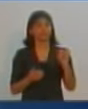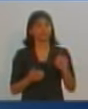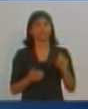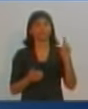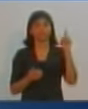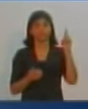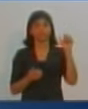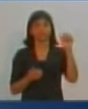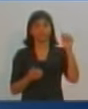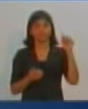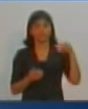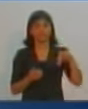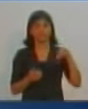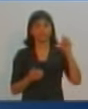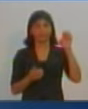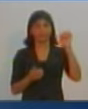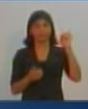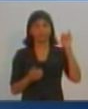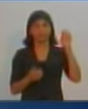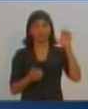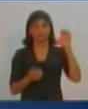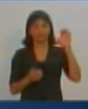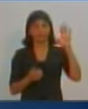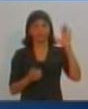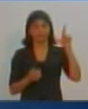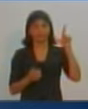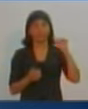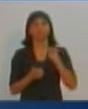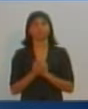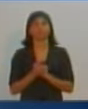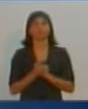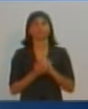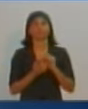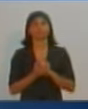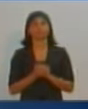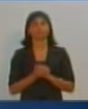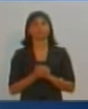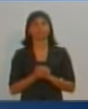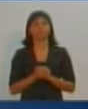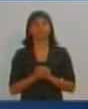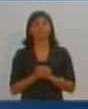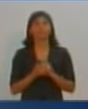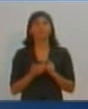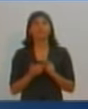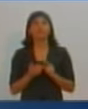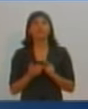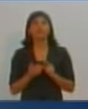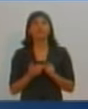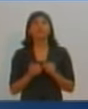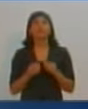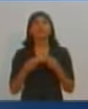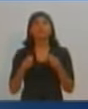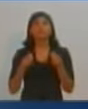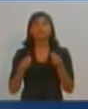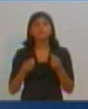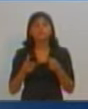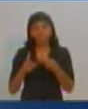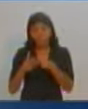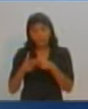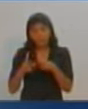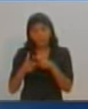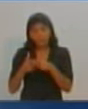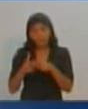30 segundos. 1 minuto e 30, aliás. Vai lá, Bugalho, 30 segundos. Daniel, quais são os problemas